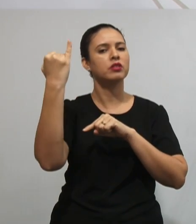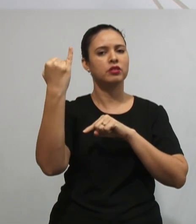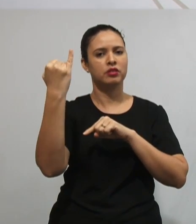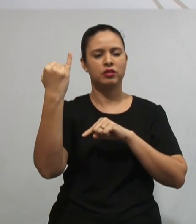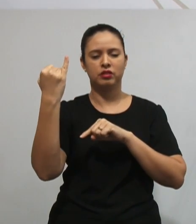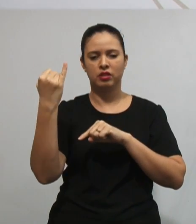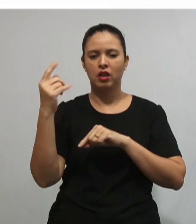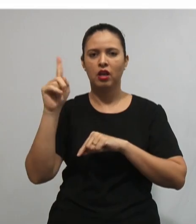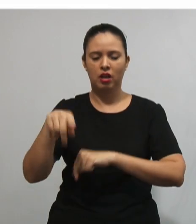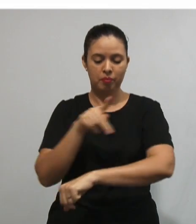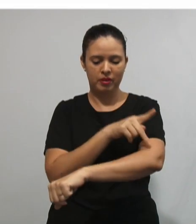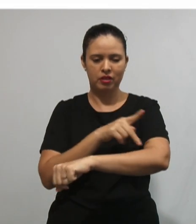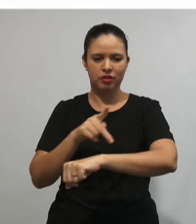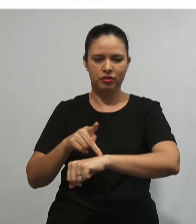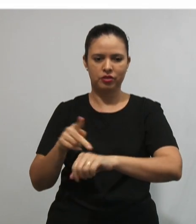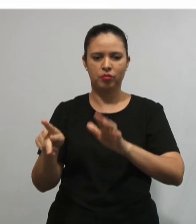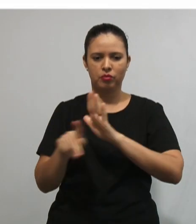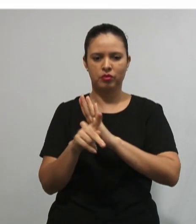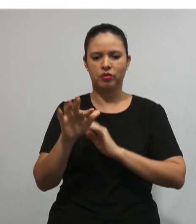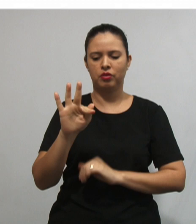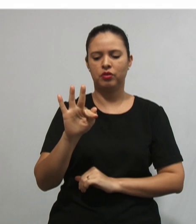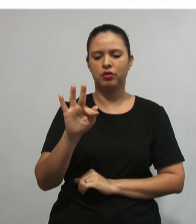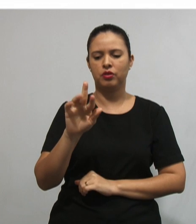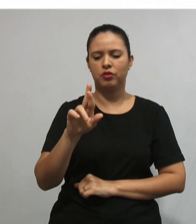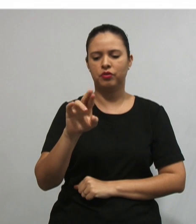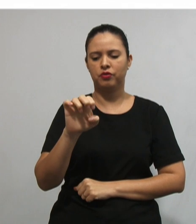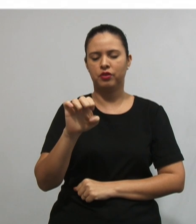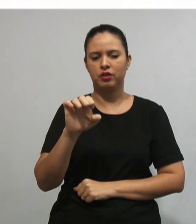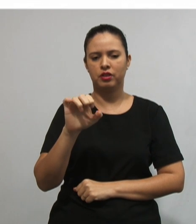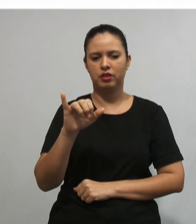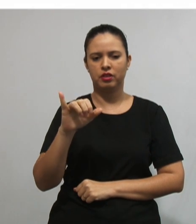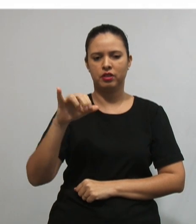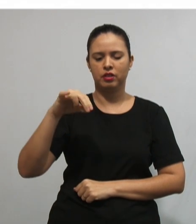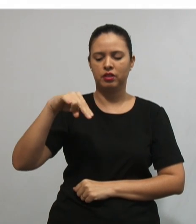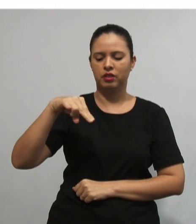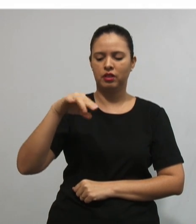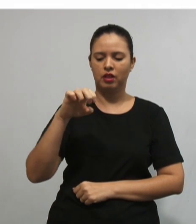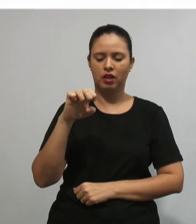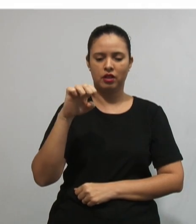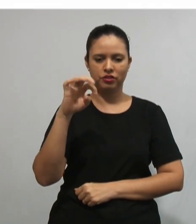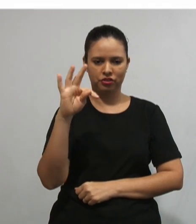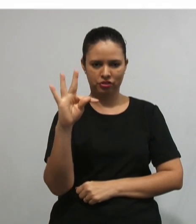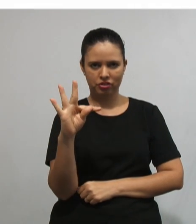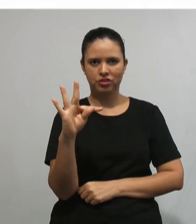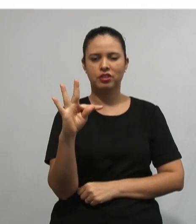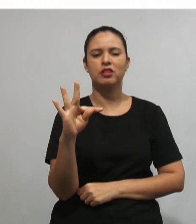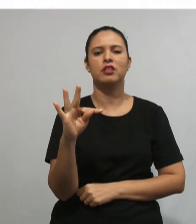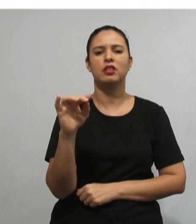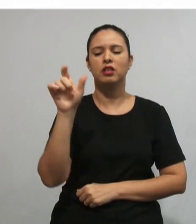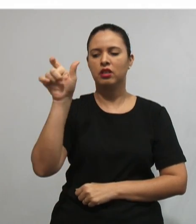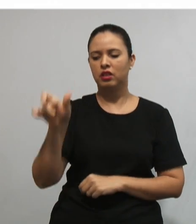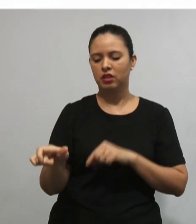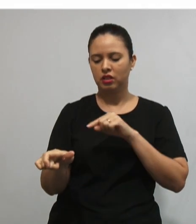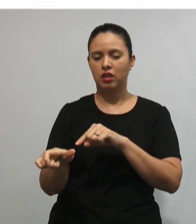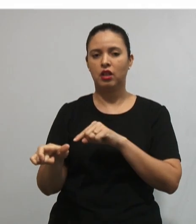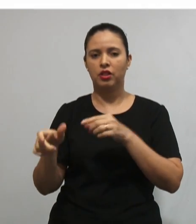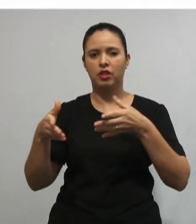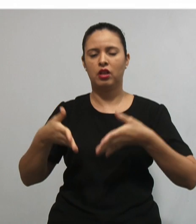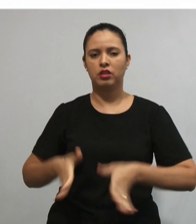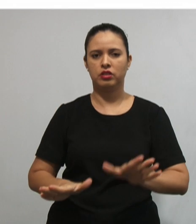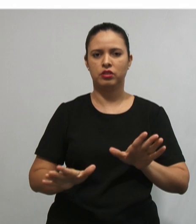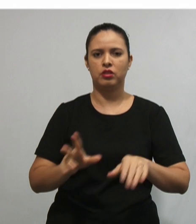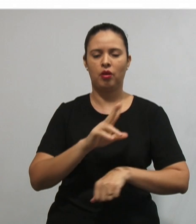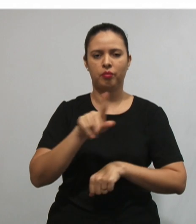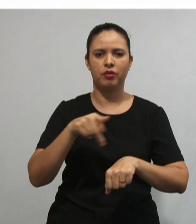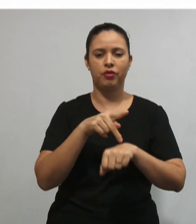Então, vamos começar conhecendo um pouquinho o Frenet. O Frenet, ele nasceu na França,